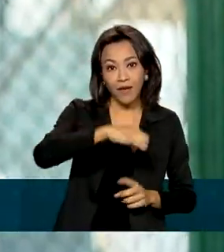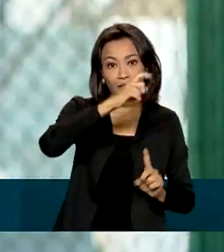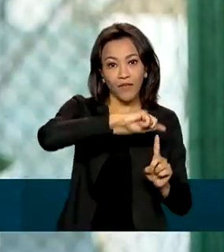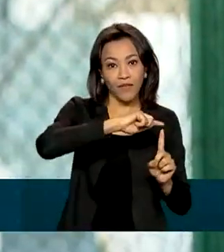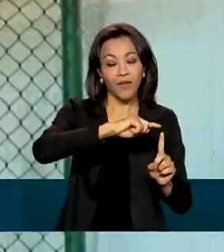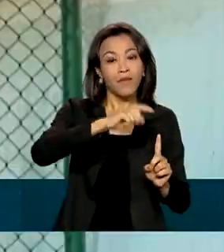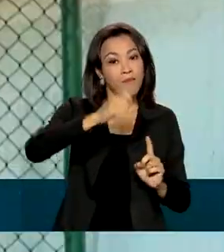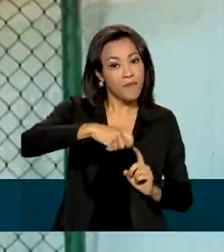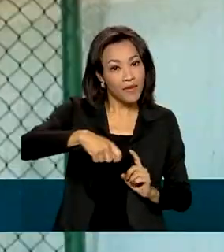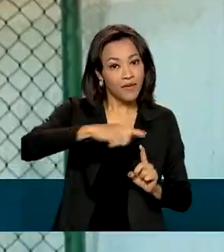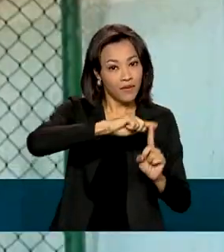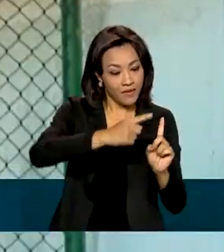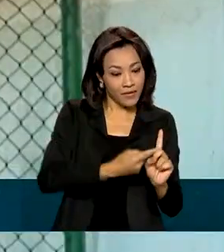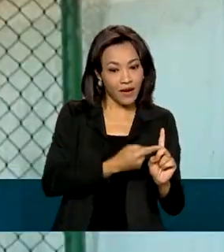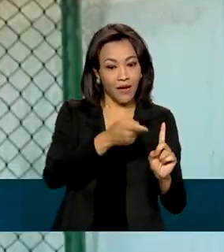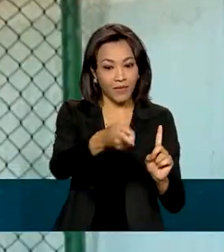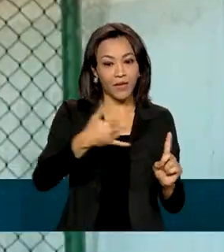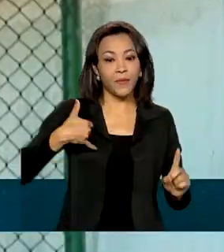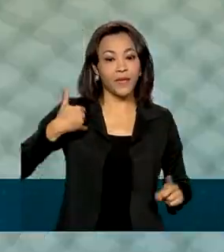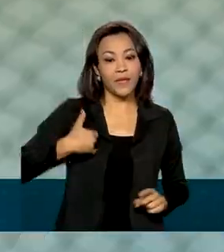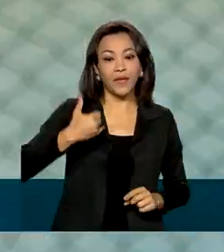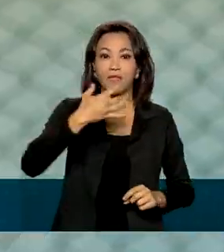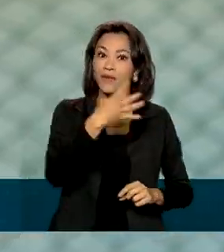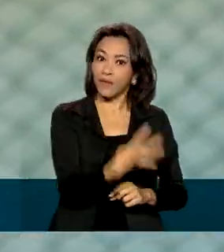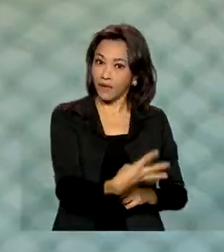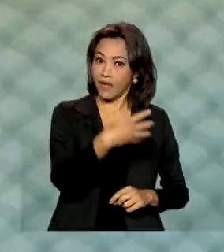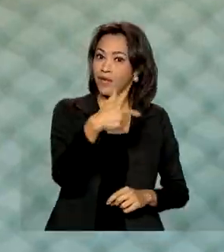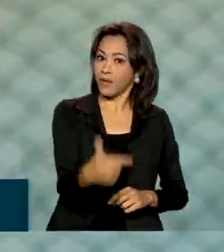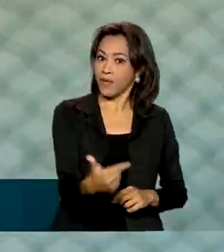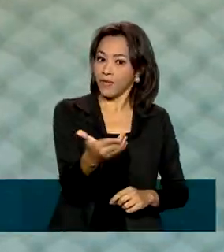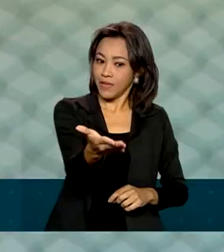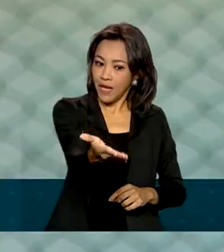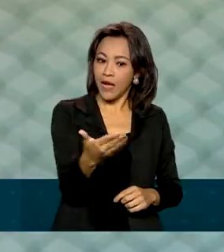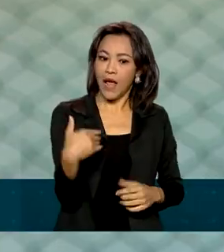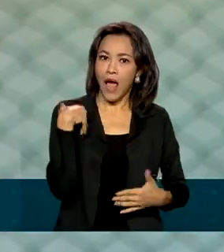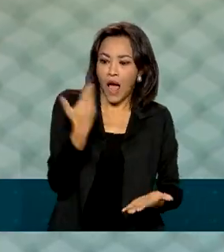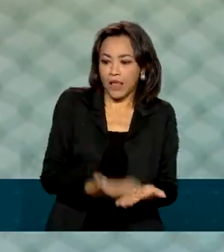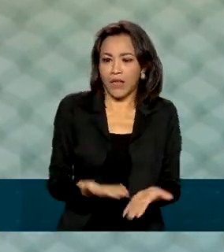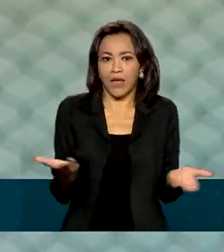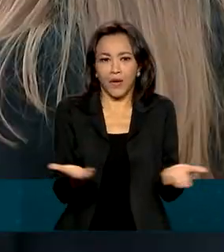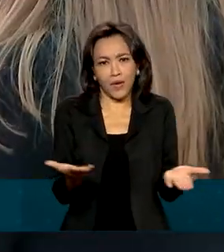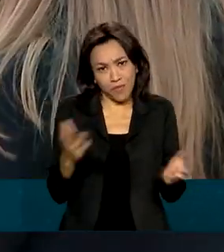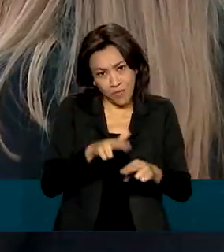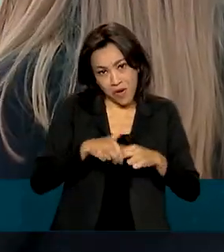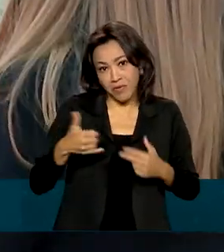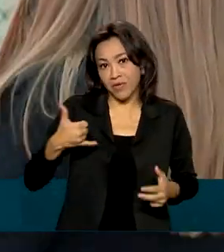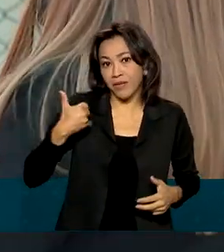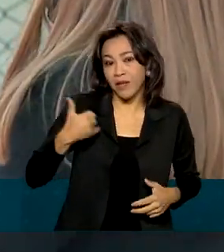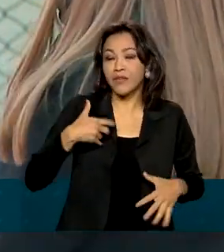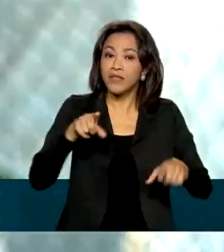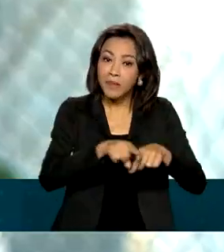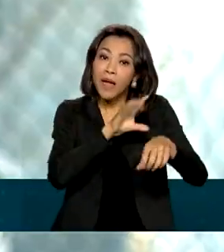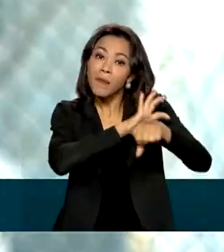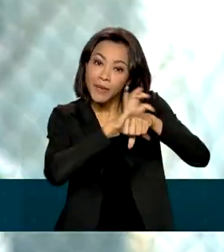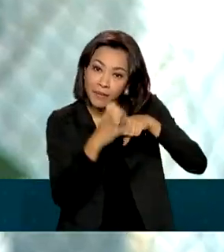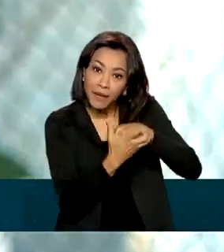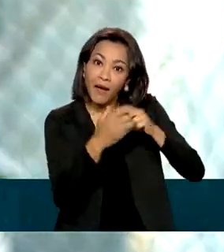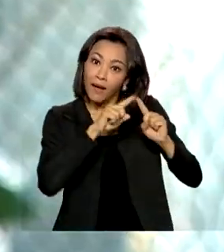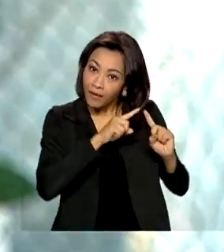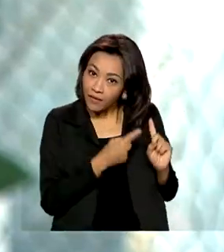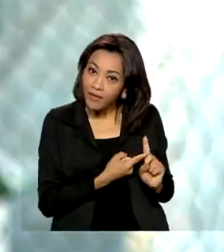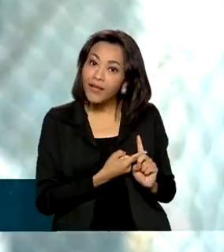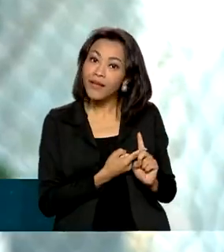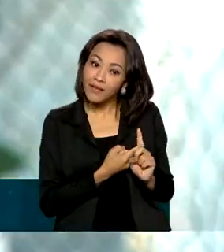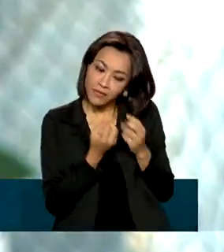do primeiro filho, aos 42 anos. Ela conta que até agora, apesar da idade e da pandemia, a gravidez